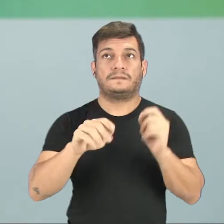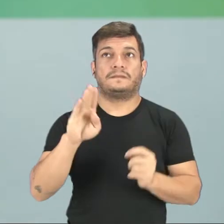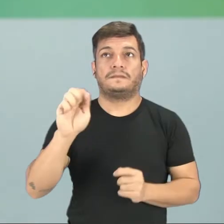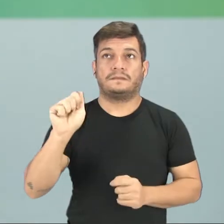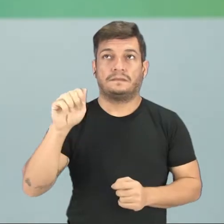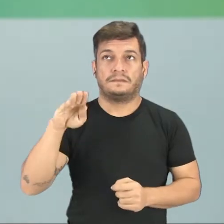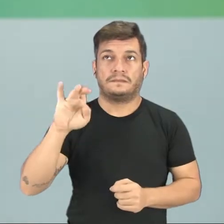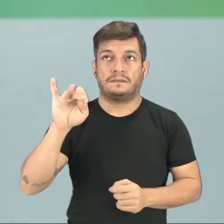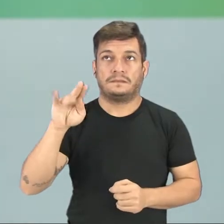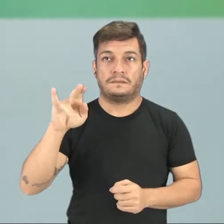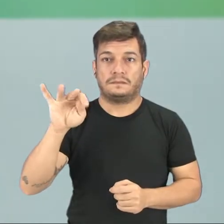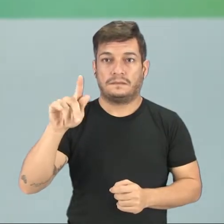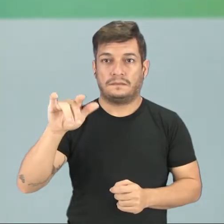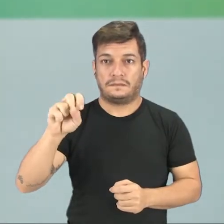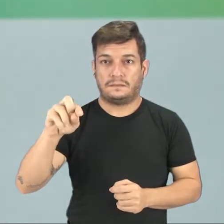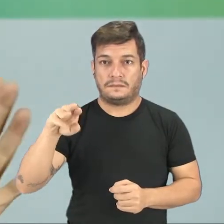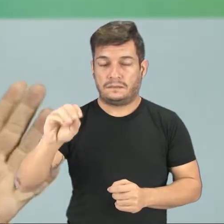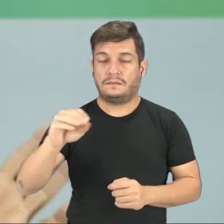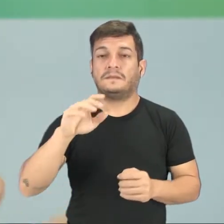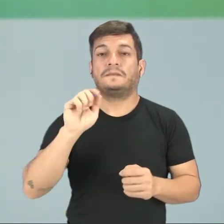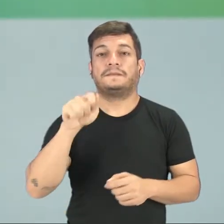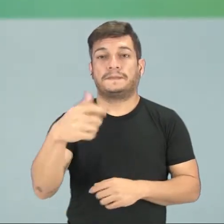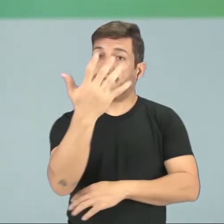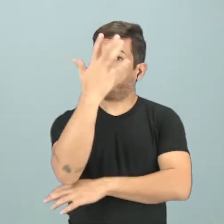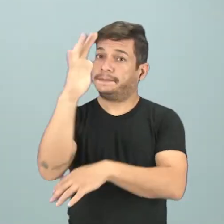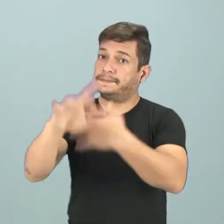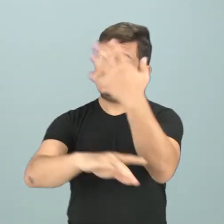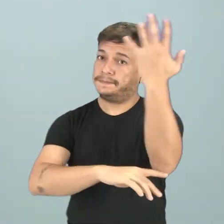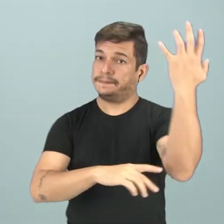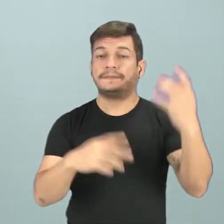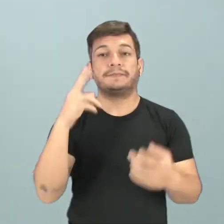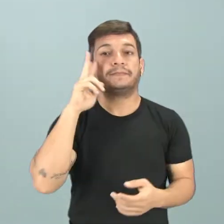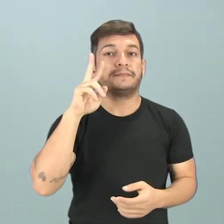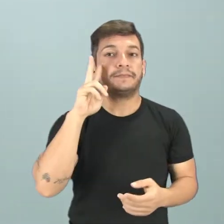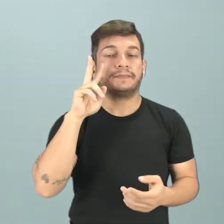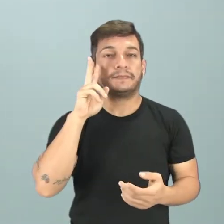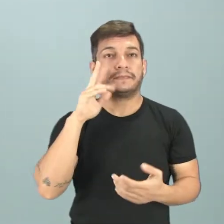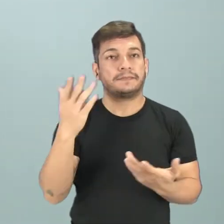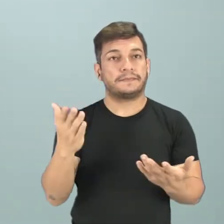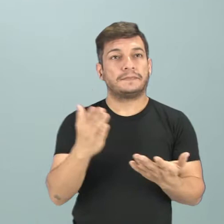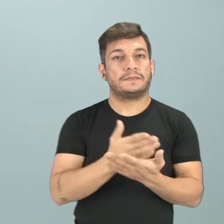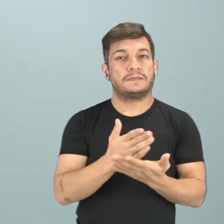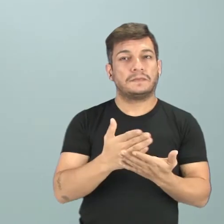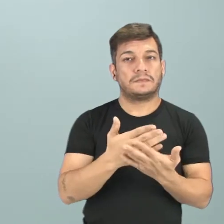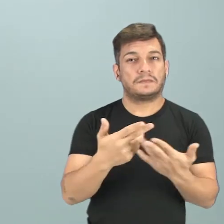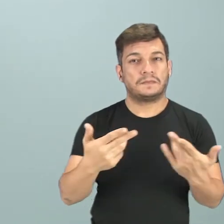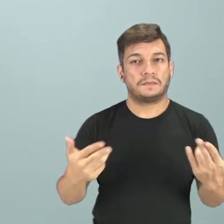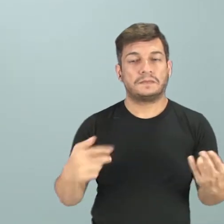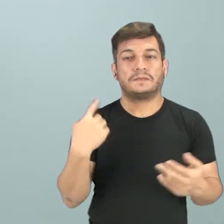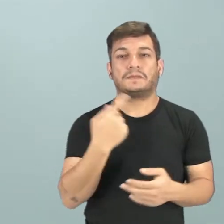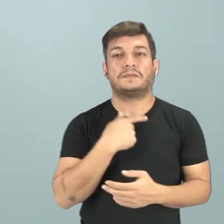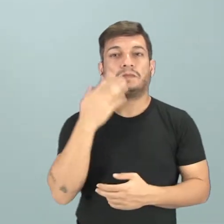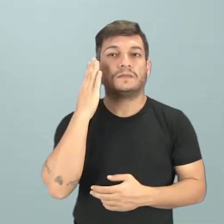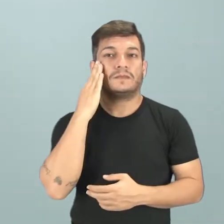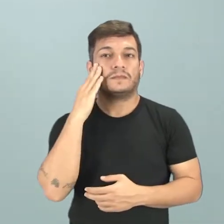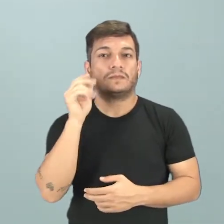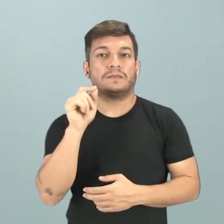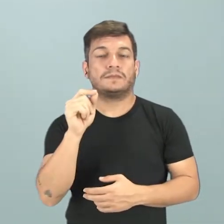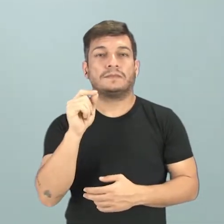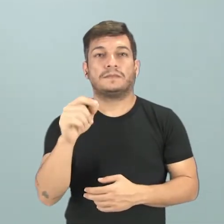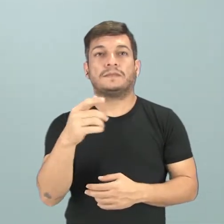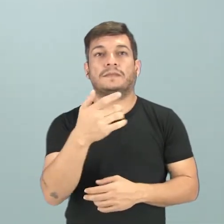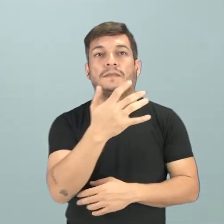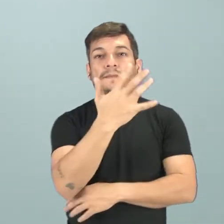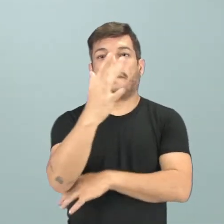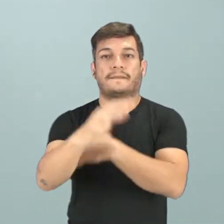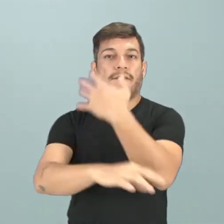ambientalismo. Vamos lembrar aqui algumas considerações? Nós sabemos que meio